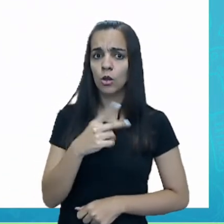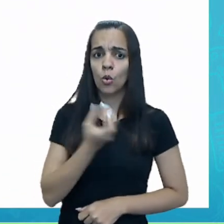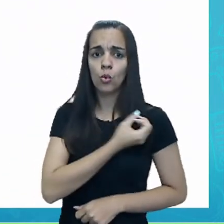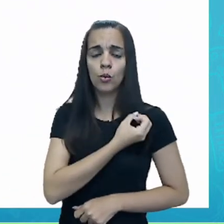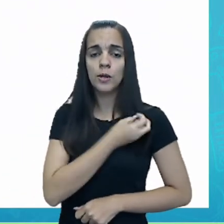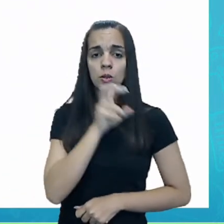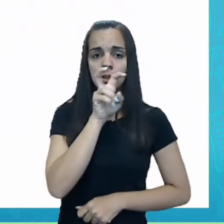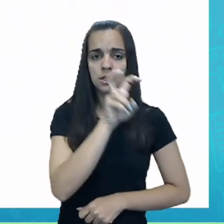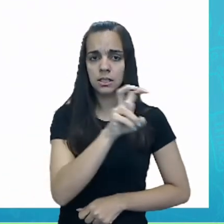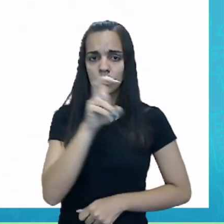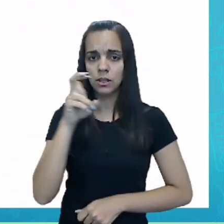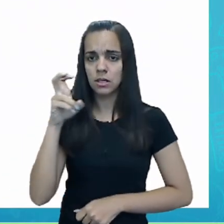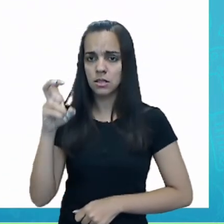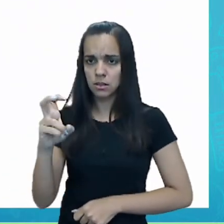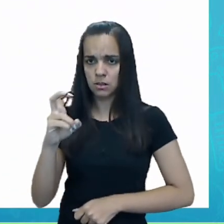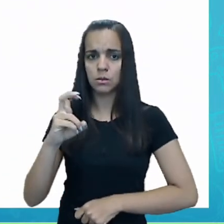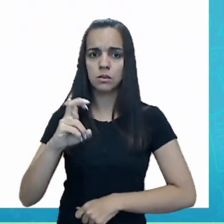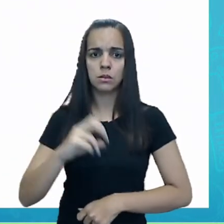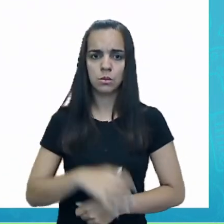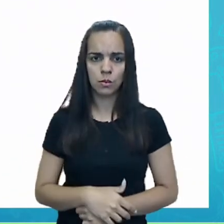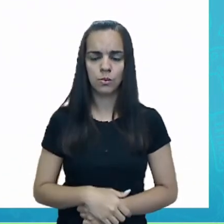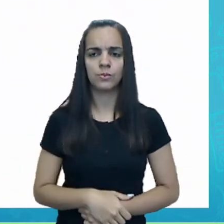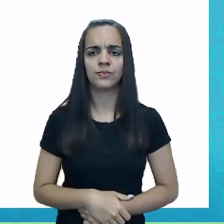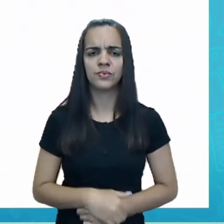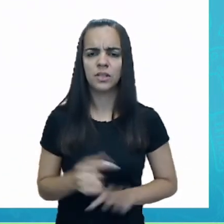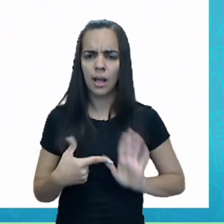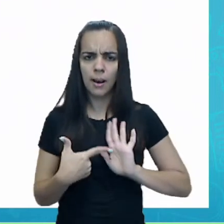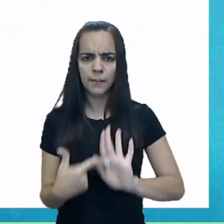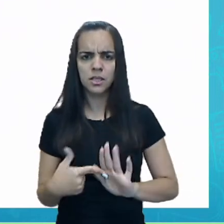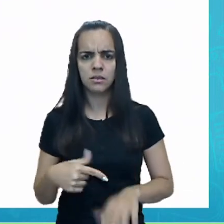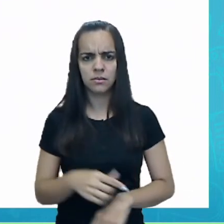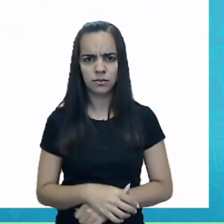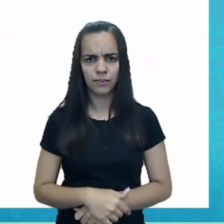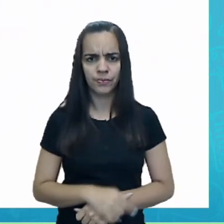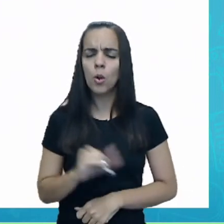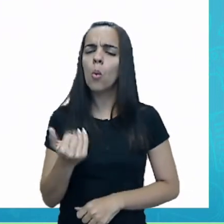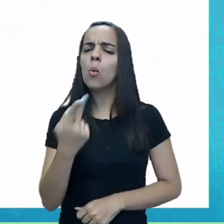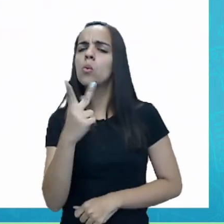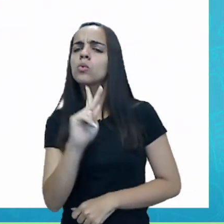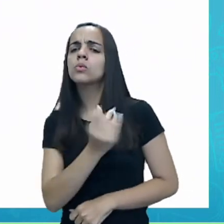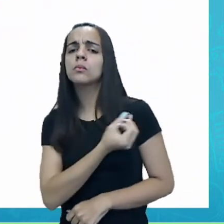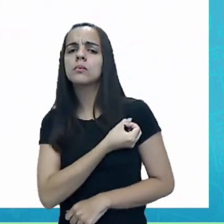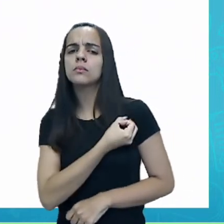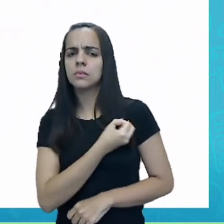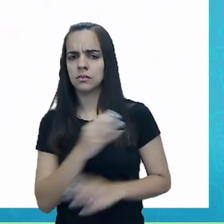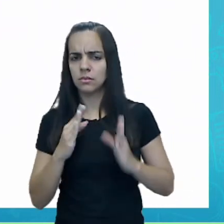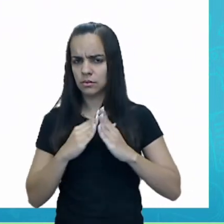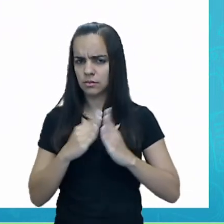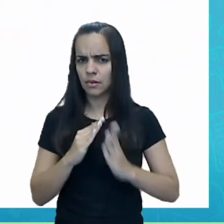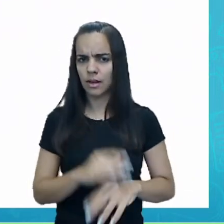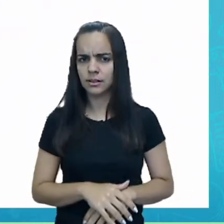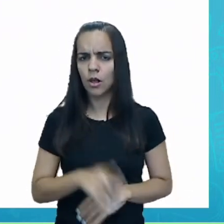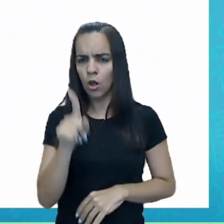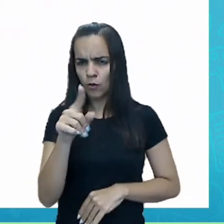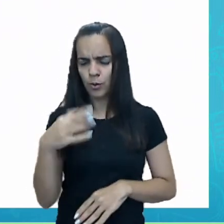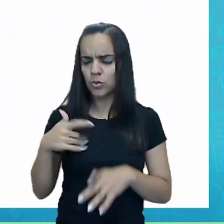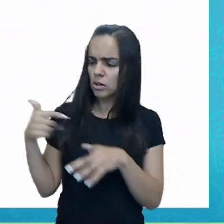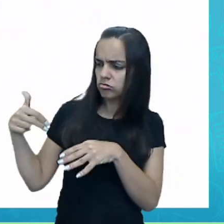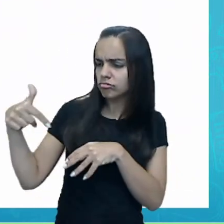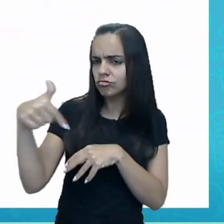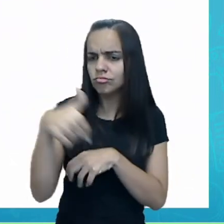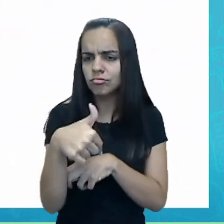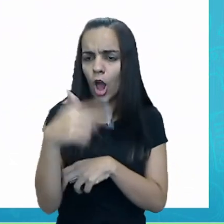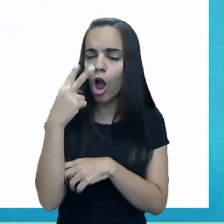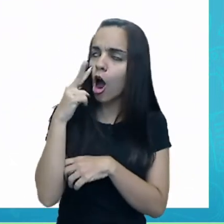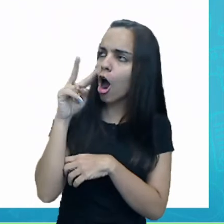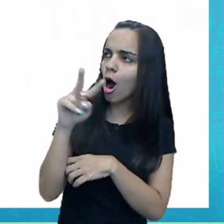que representa o numeral 55. Qual o número da sua casa? Depois você sai na frente da sua casa